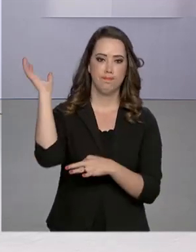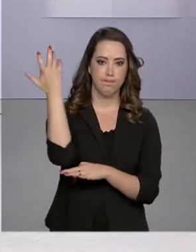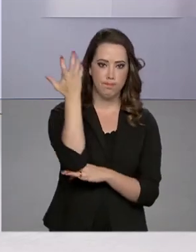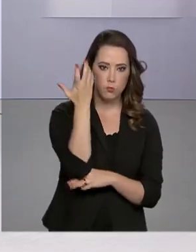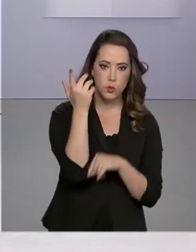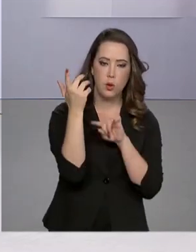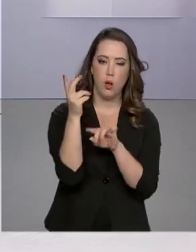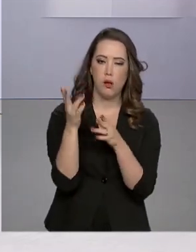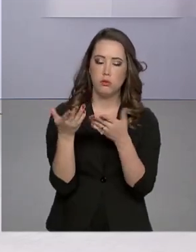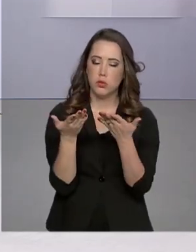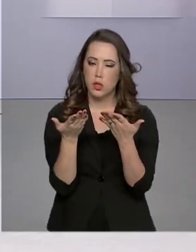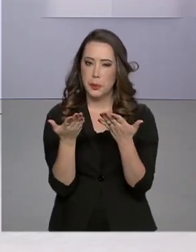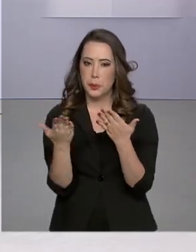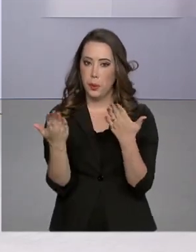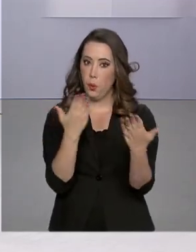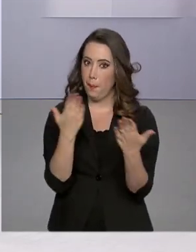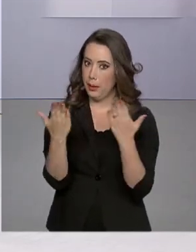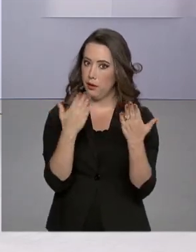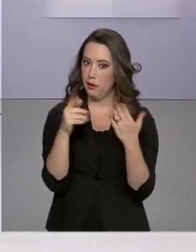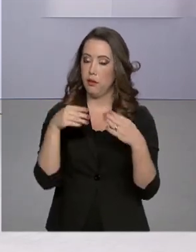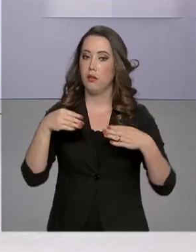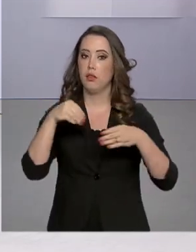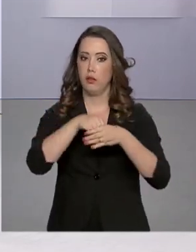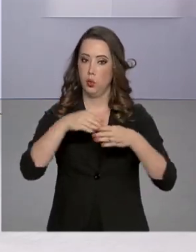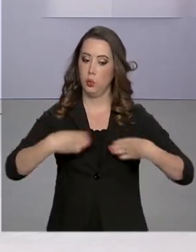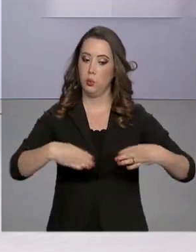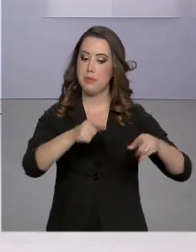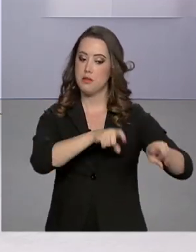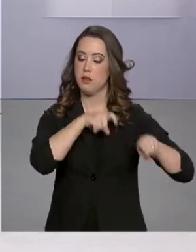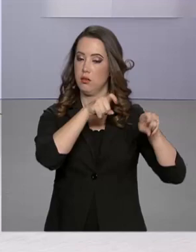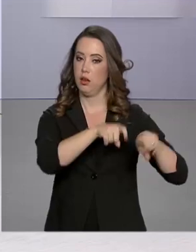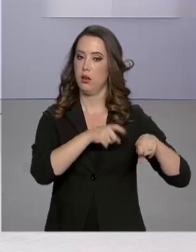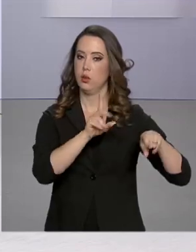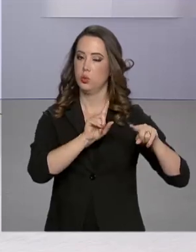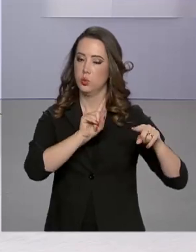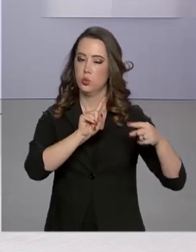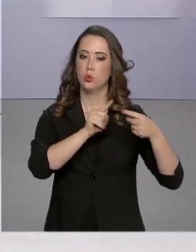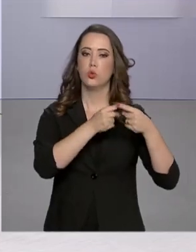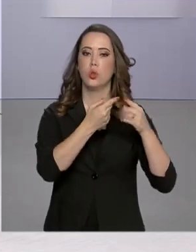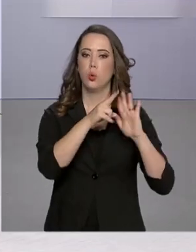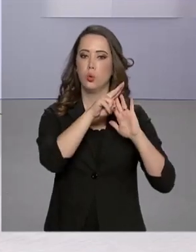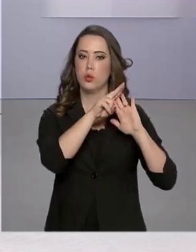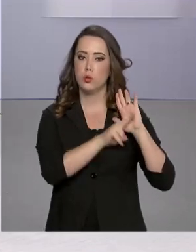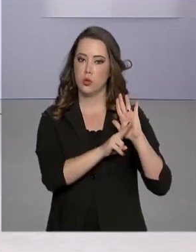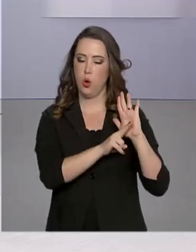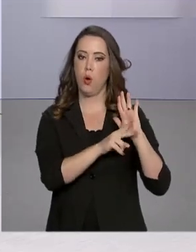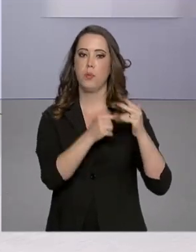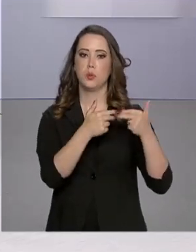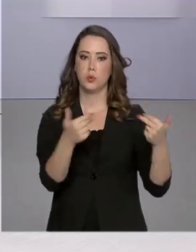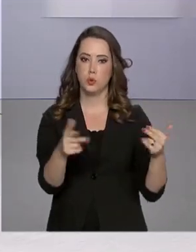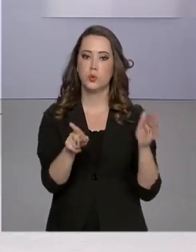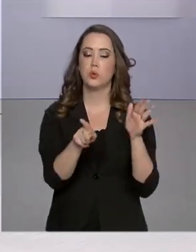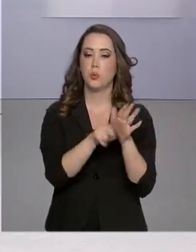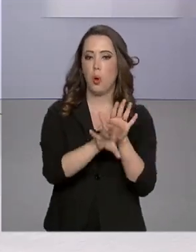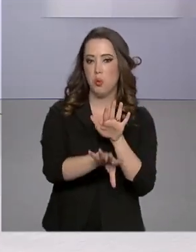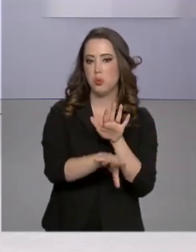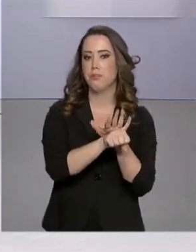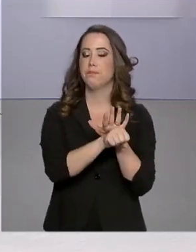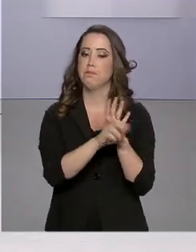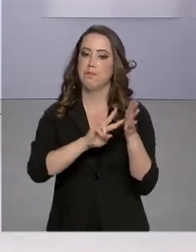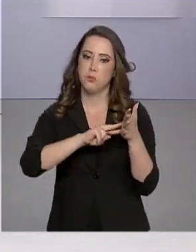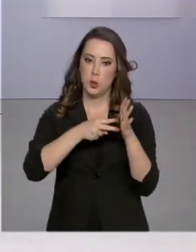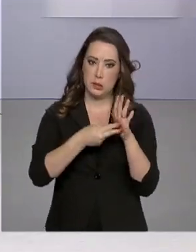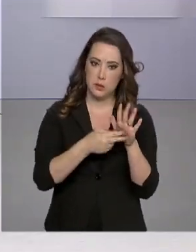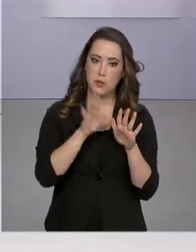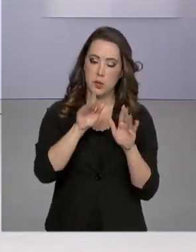analisados pelo Ministério da Agricultura estão dentro do nível de conformidade para resíduos e contaminantes, ou seja, são